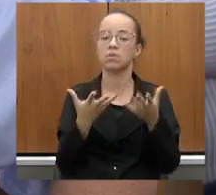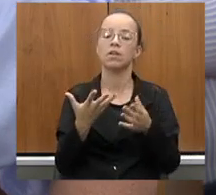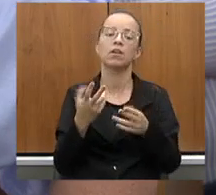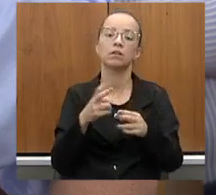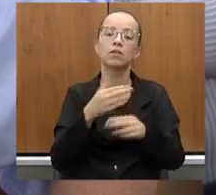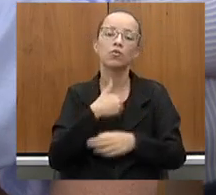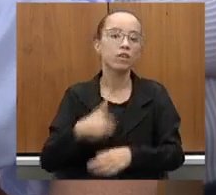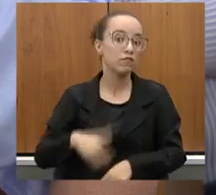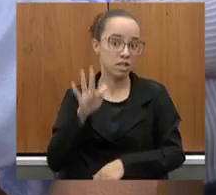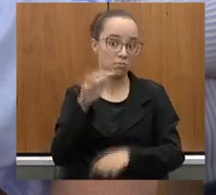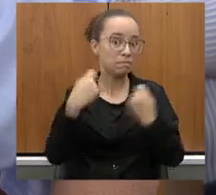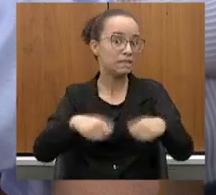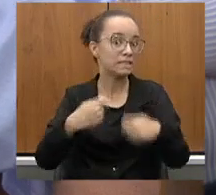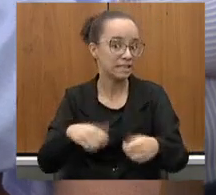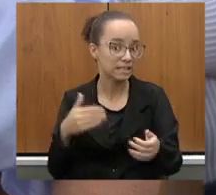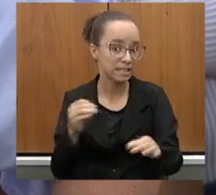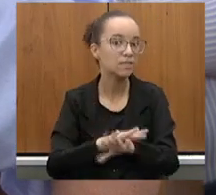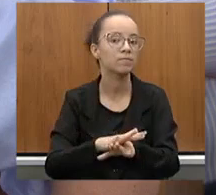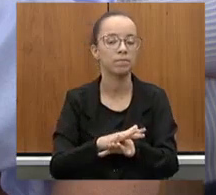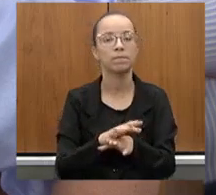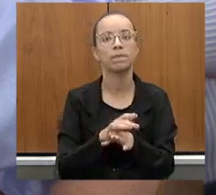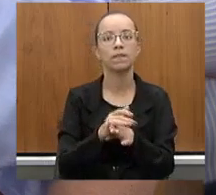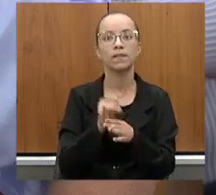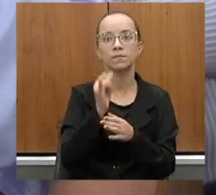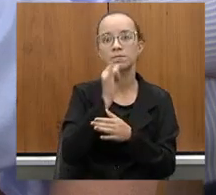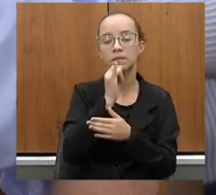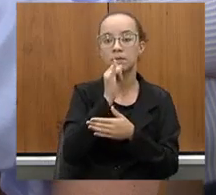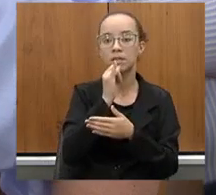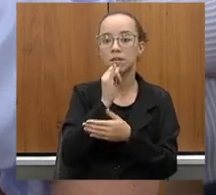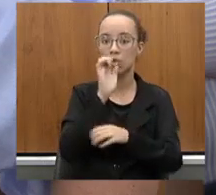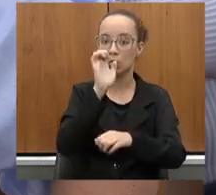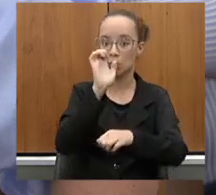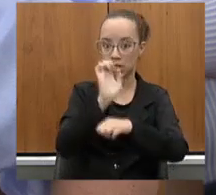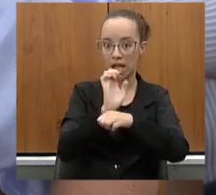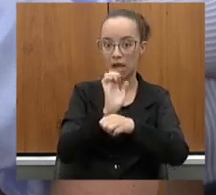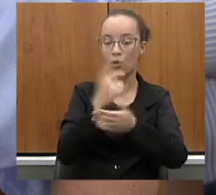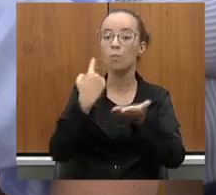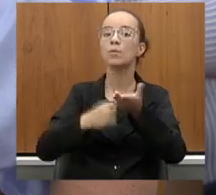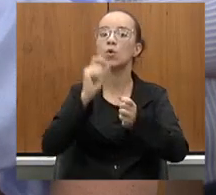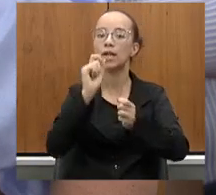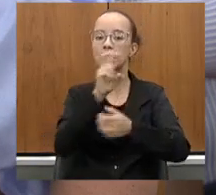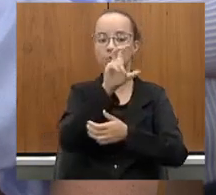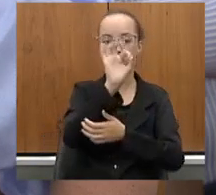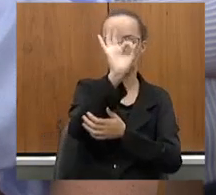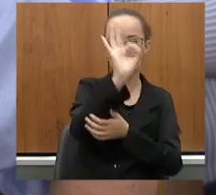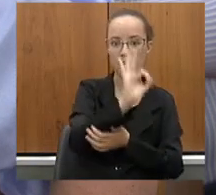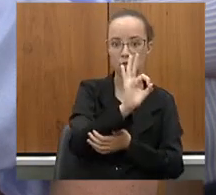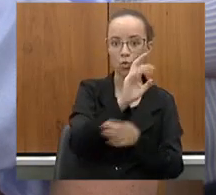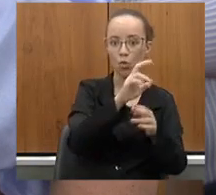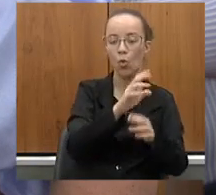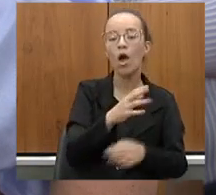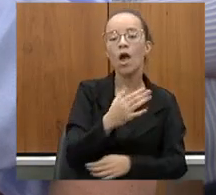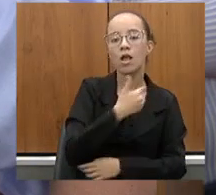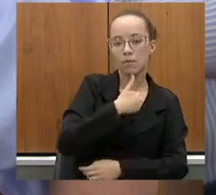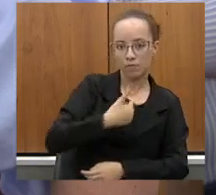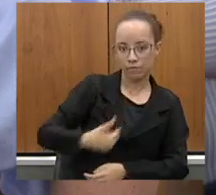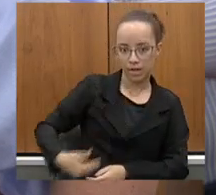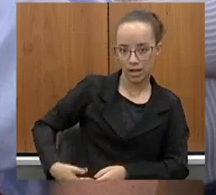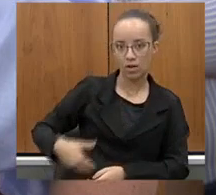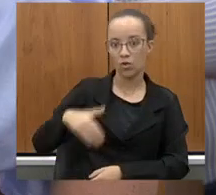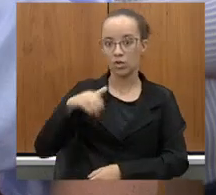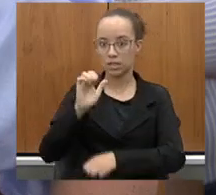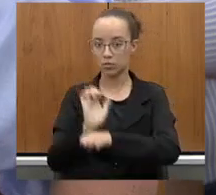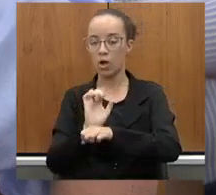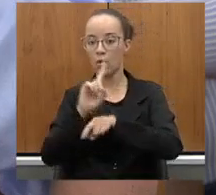conclua, lembrando que a 367, metade é do Estado, metade é do governo federal, então, a gente precisa desse recurso, a nossa